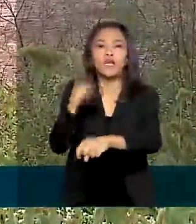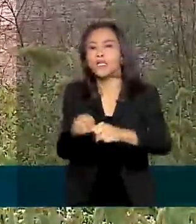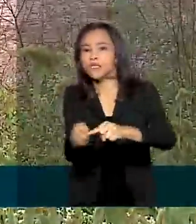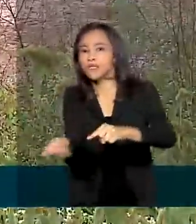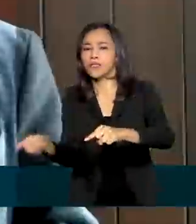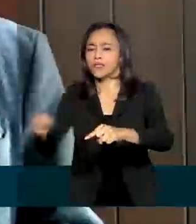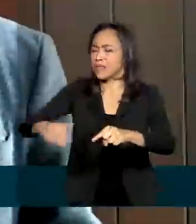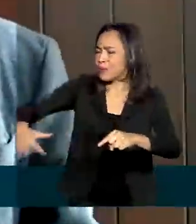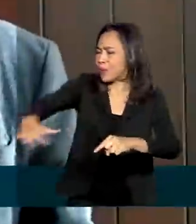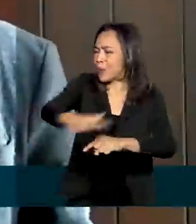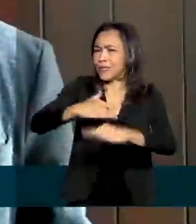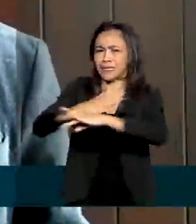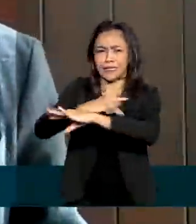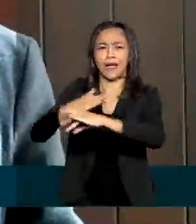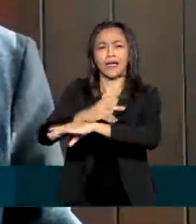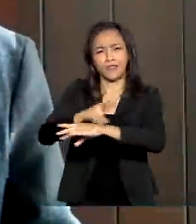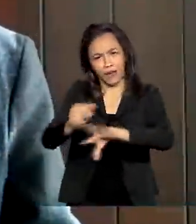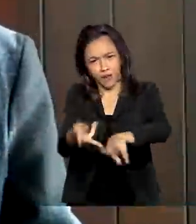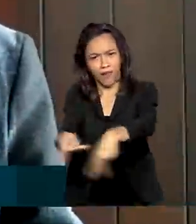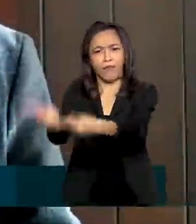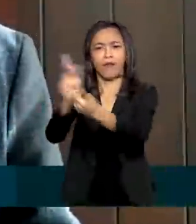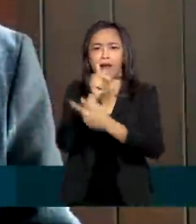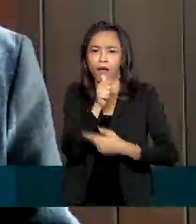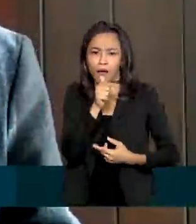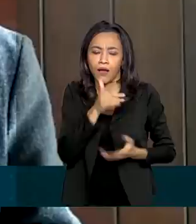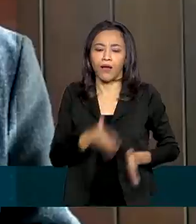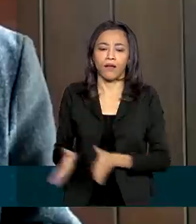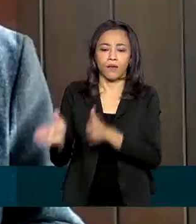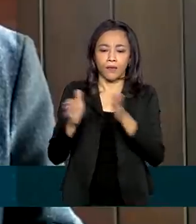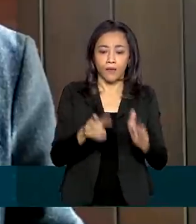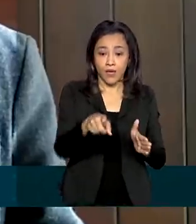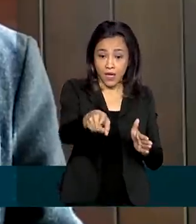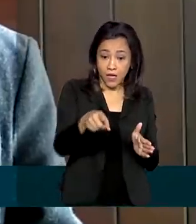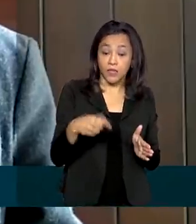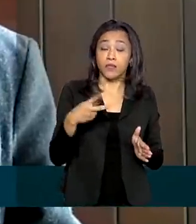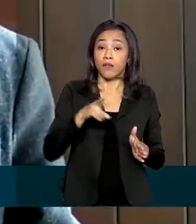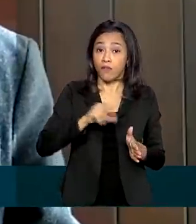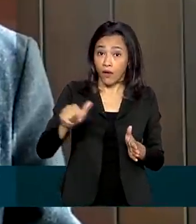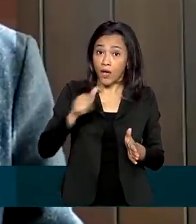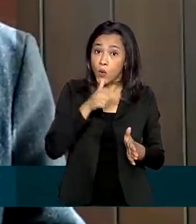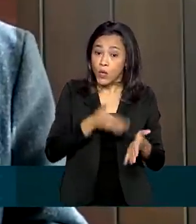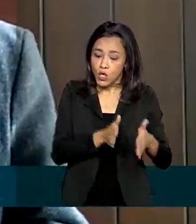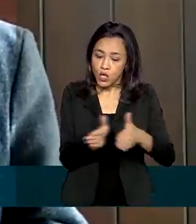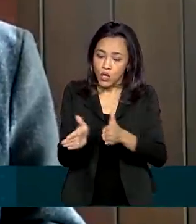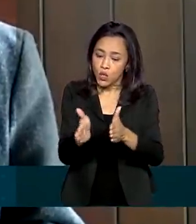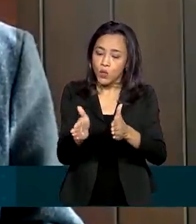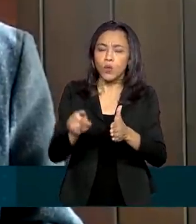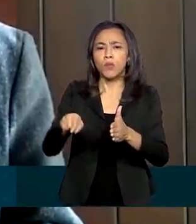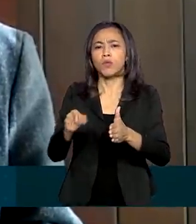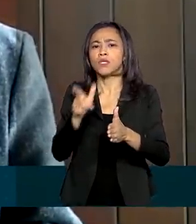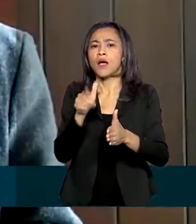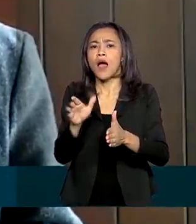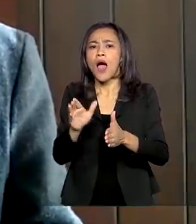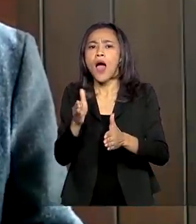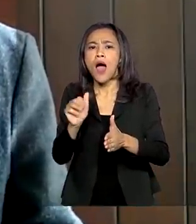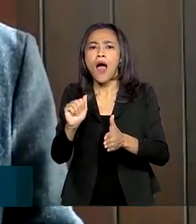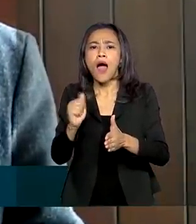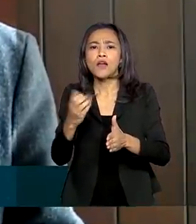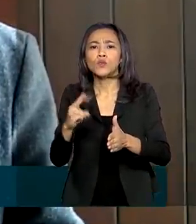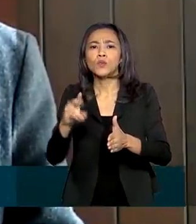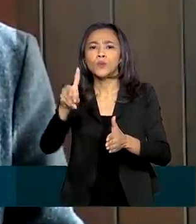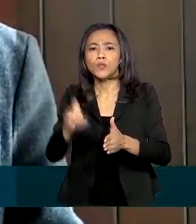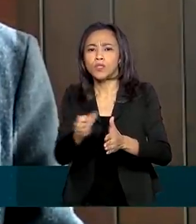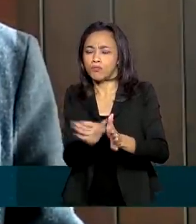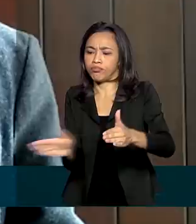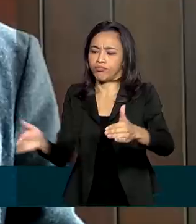metropolitana. Essa água fluirá pro leito natural do rio Salgado, rio Jaguaribe, até o açude Castanhão, ao longo de 300